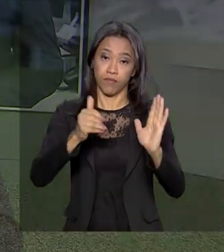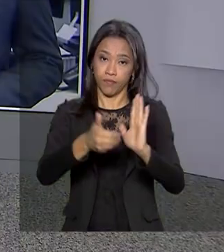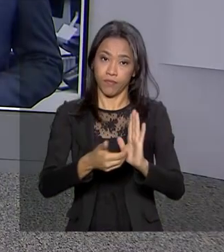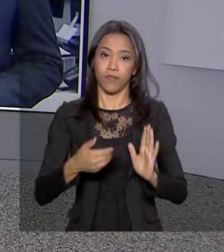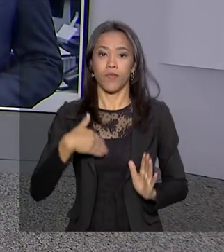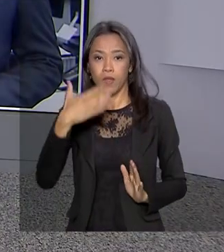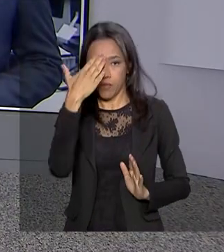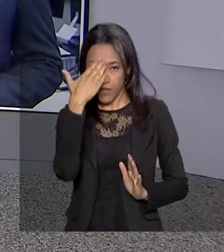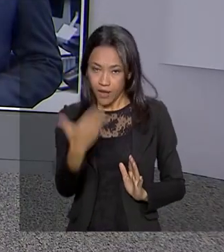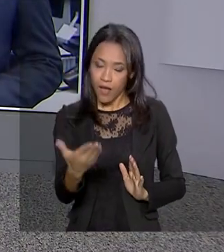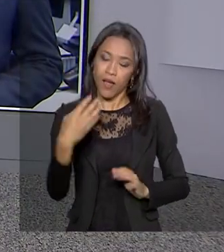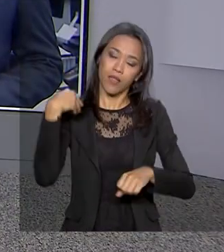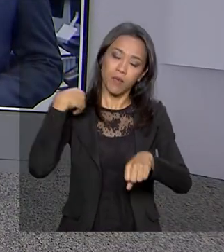Obrigada, Glauco, pelas suas informações.